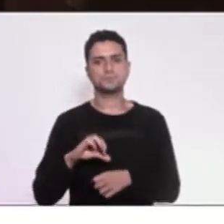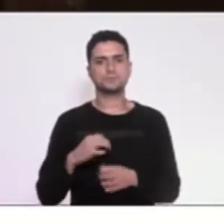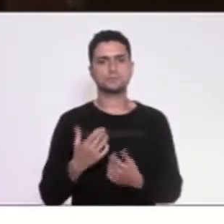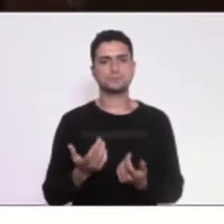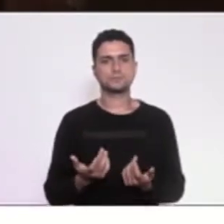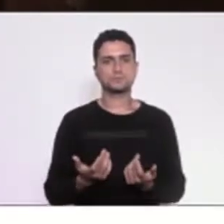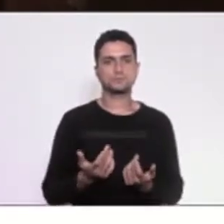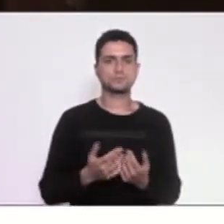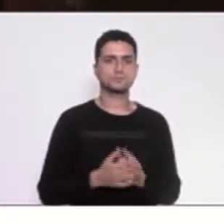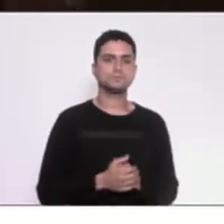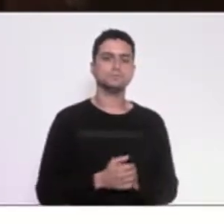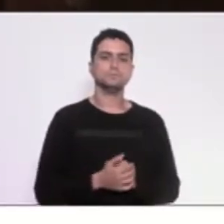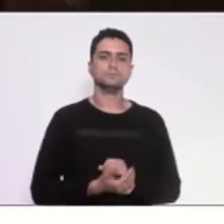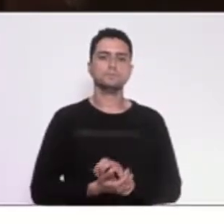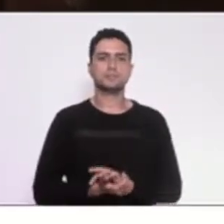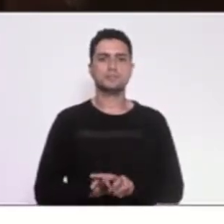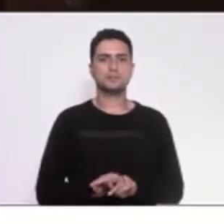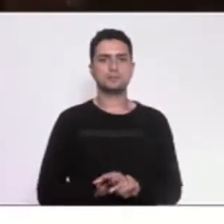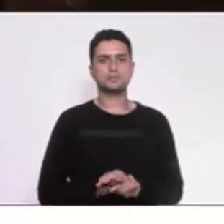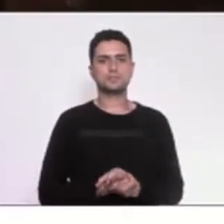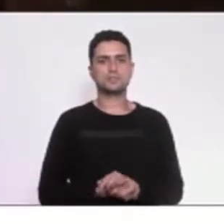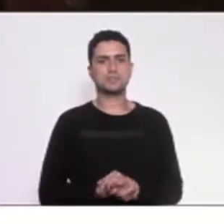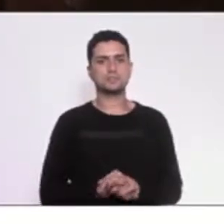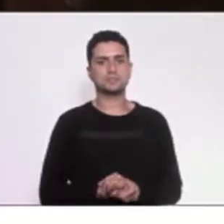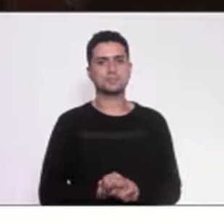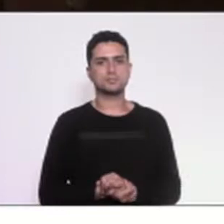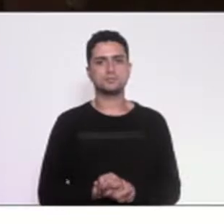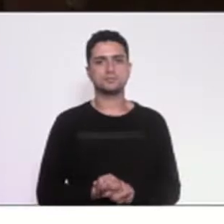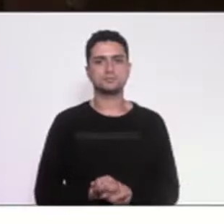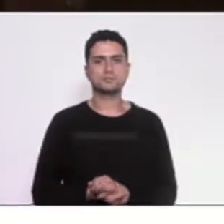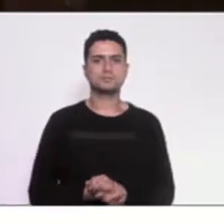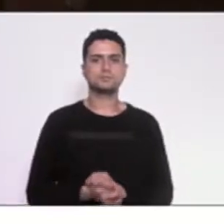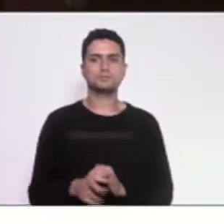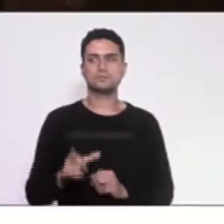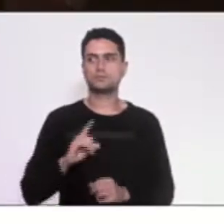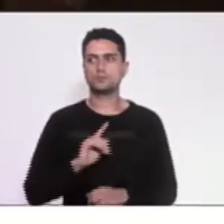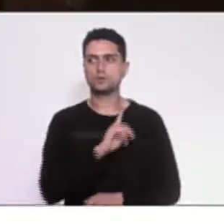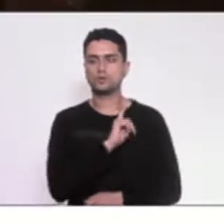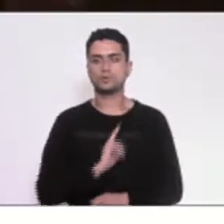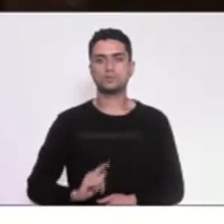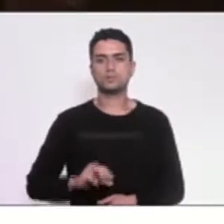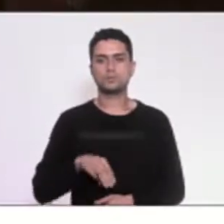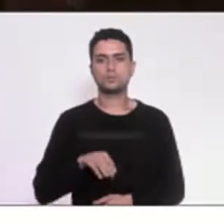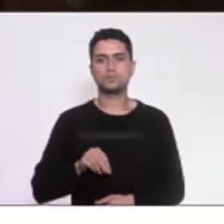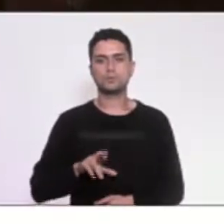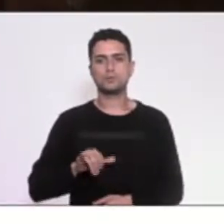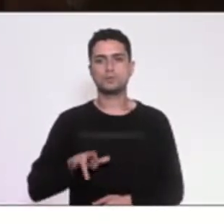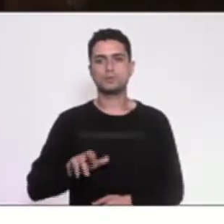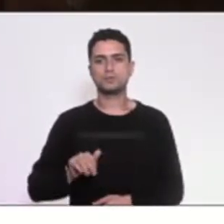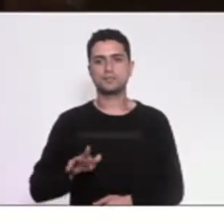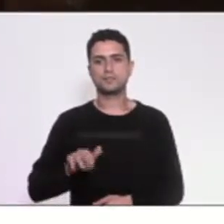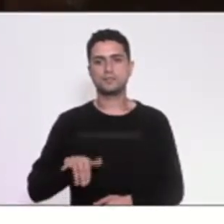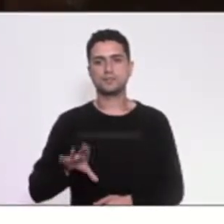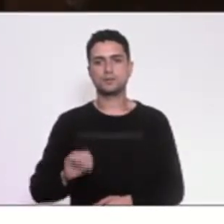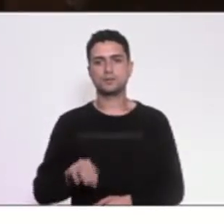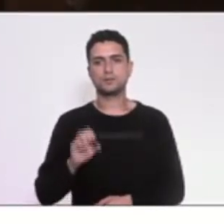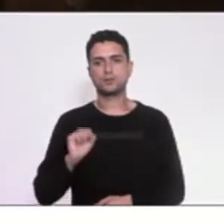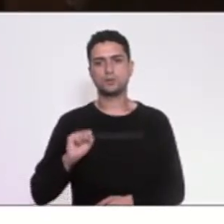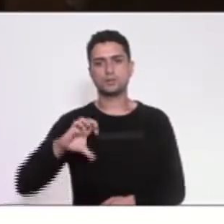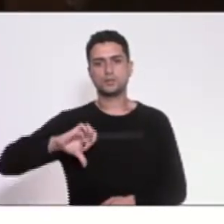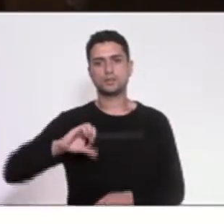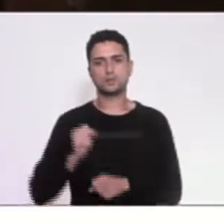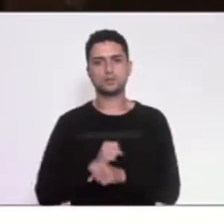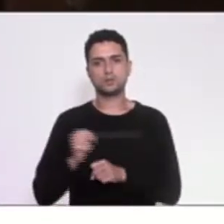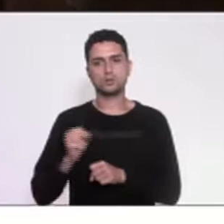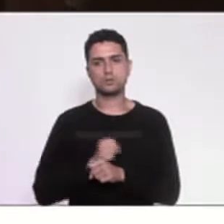no desolador governo de Moreira Franco do Rio de Janeiro, 89, a Fundrem foi